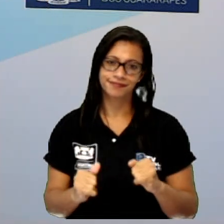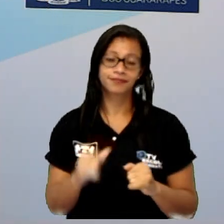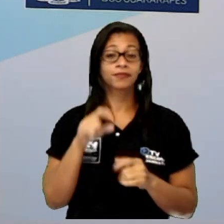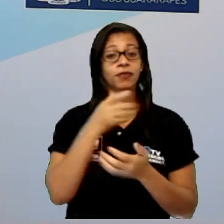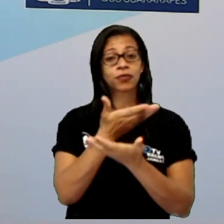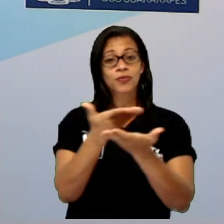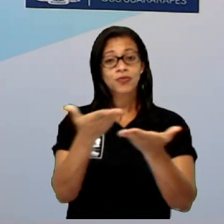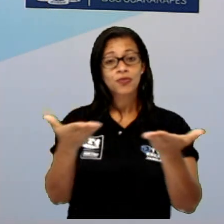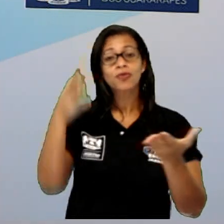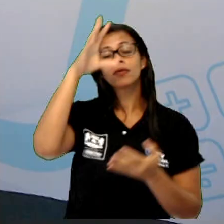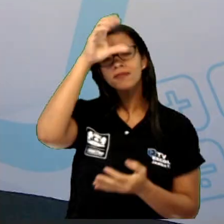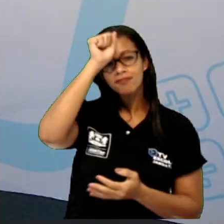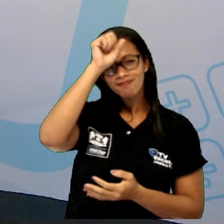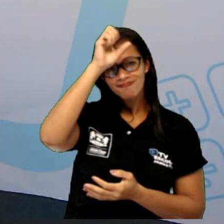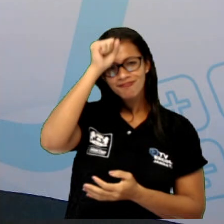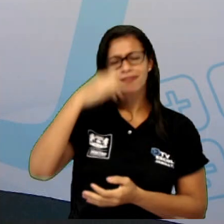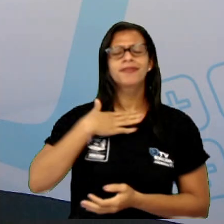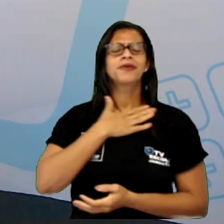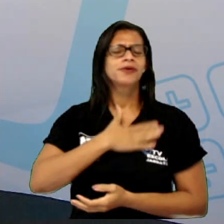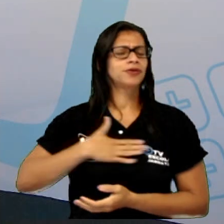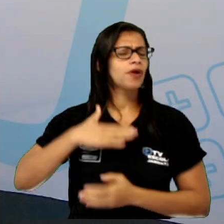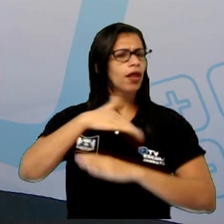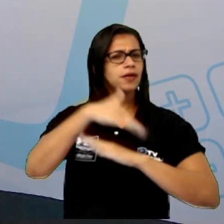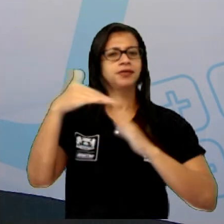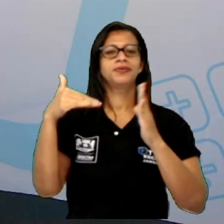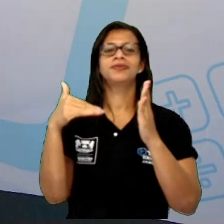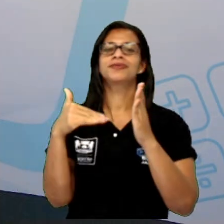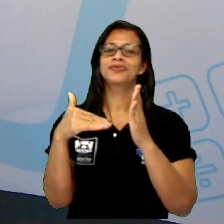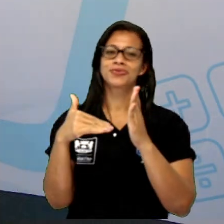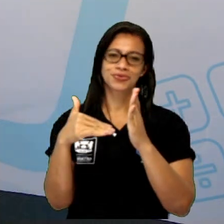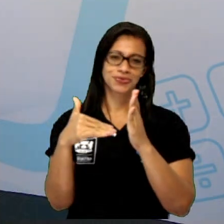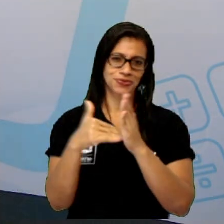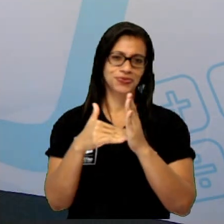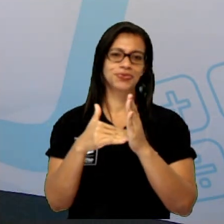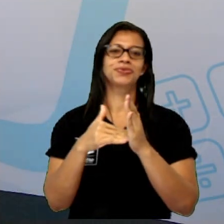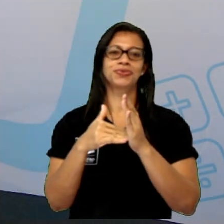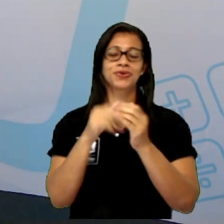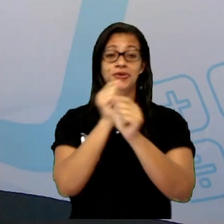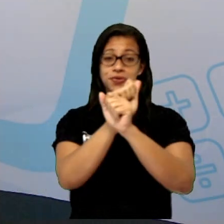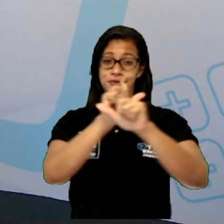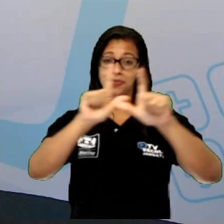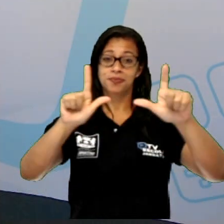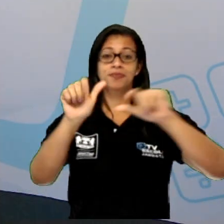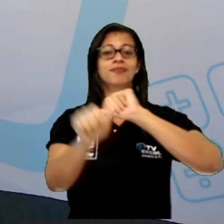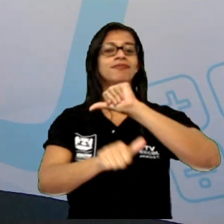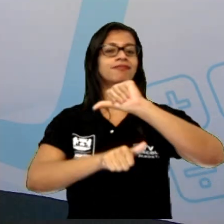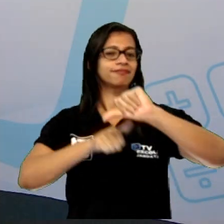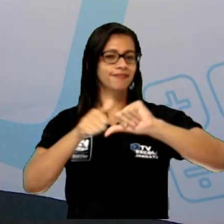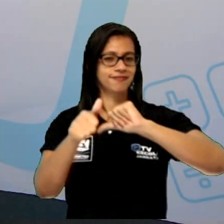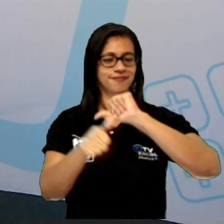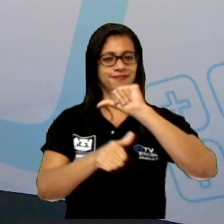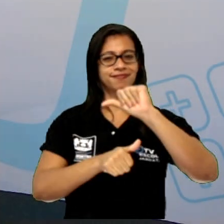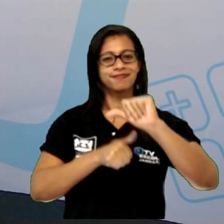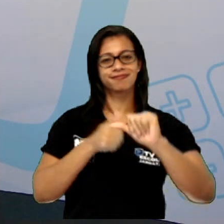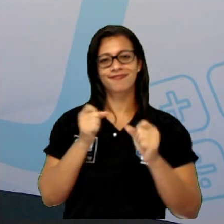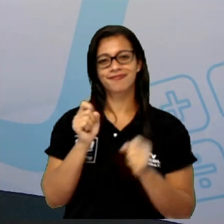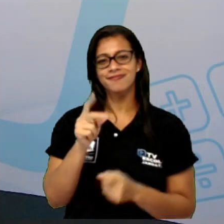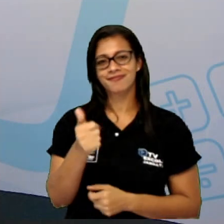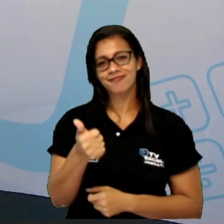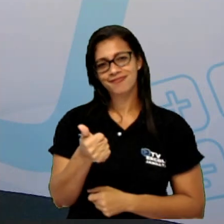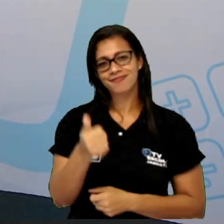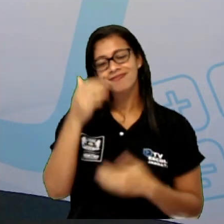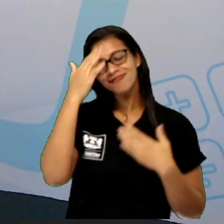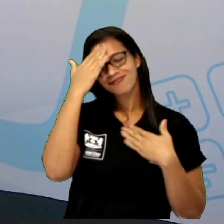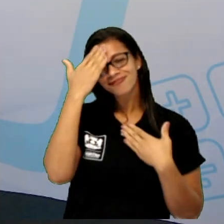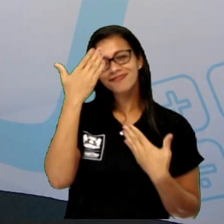tenha gostado de tudo que você viu aqui agora, sobre as paisagens e as transformações, tá bom? Muito obrigado por ter chegado até